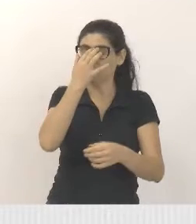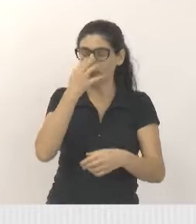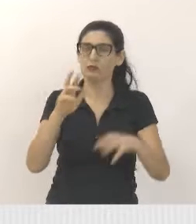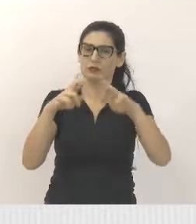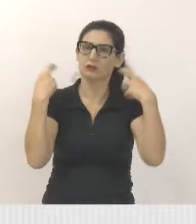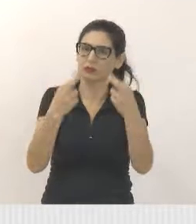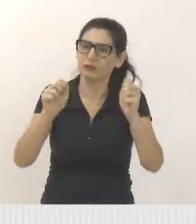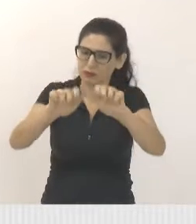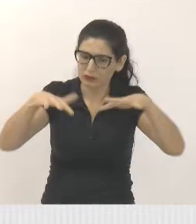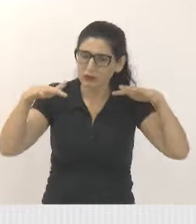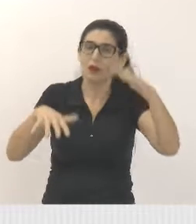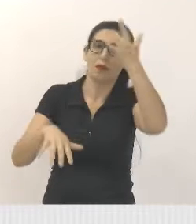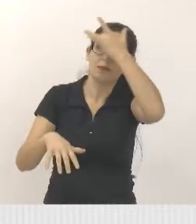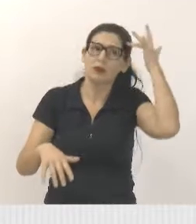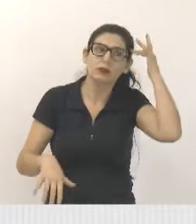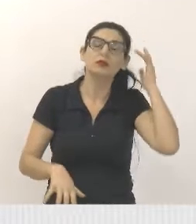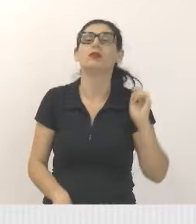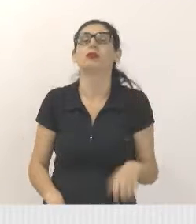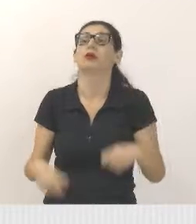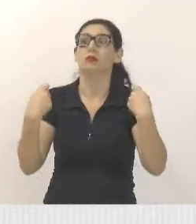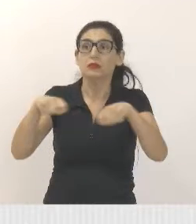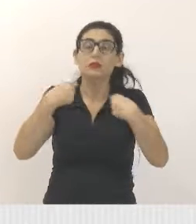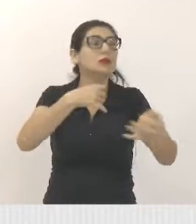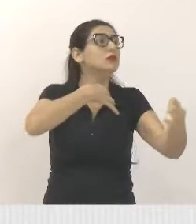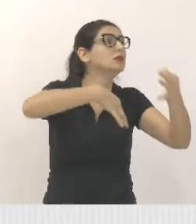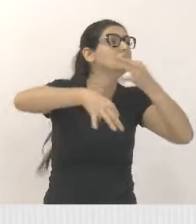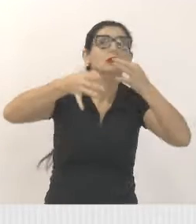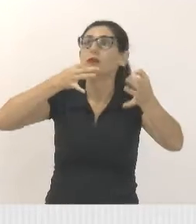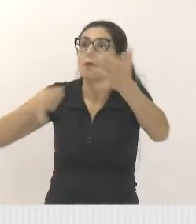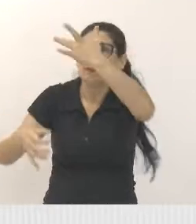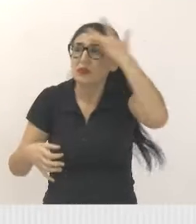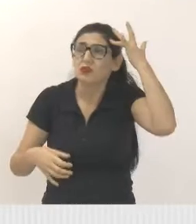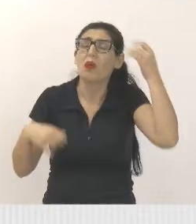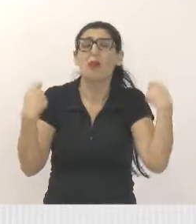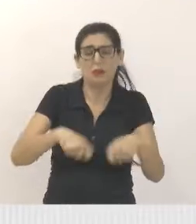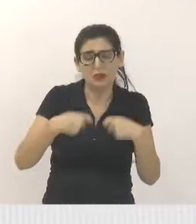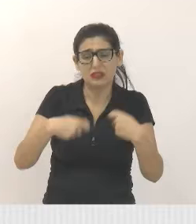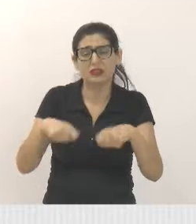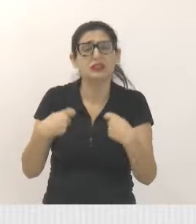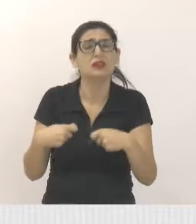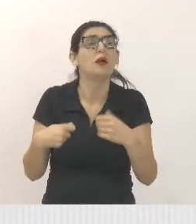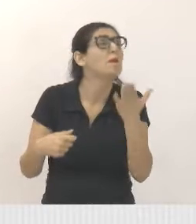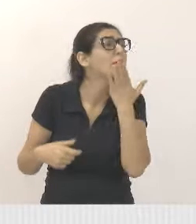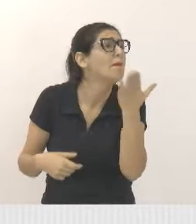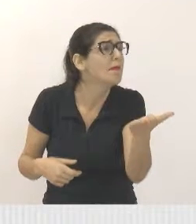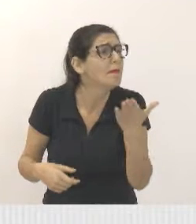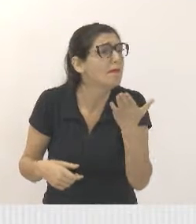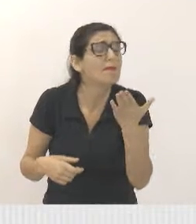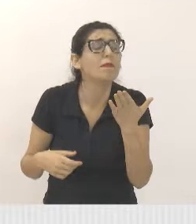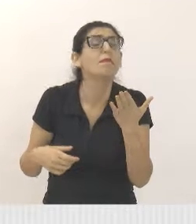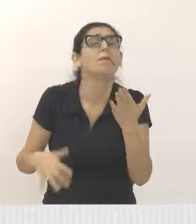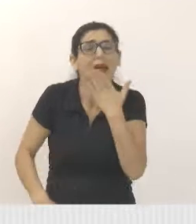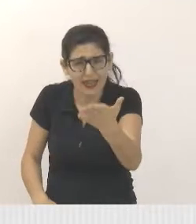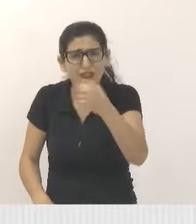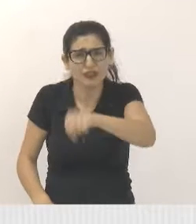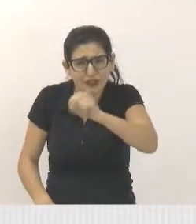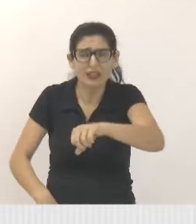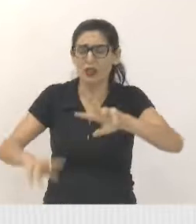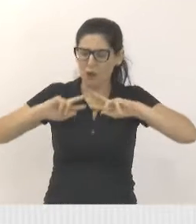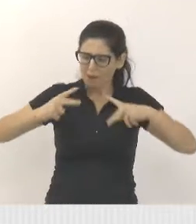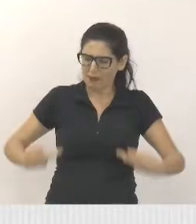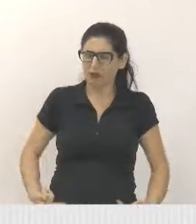todo dia apontando e pedindo humanidade, respeito e,